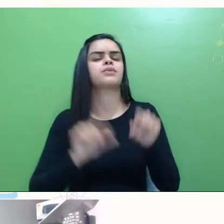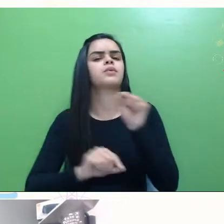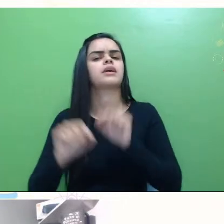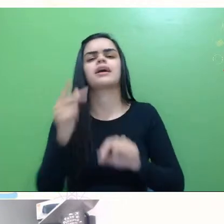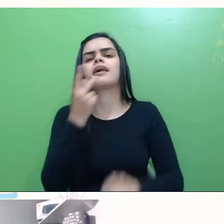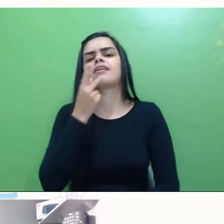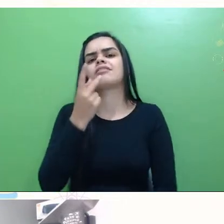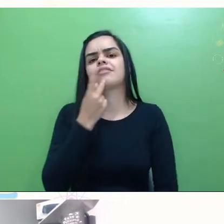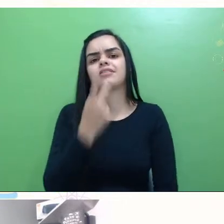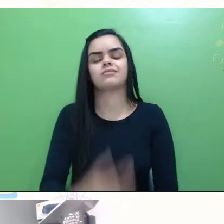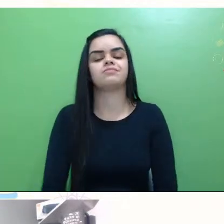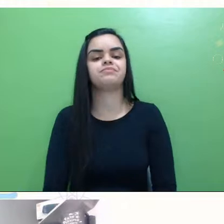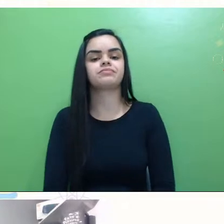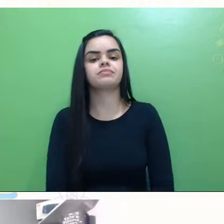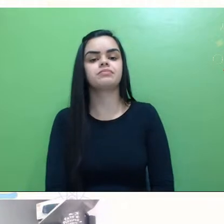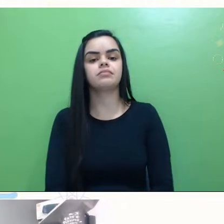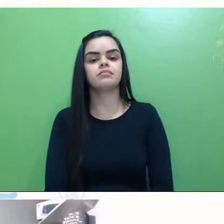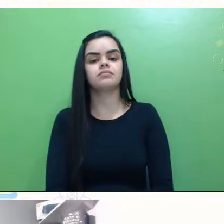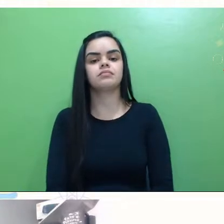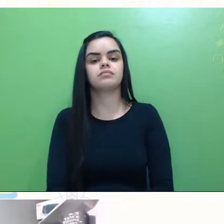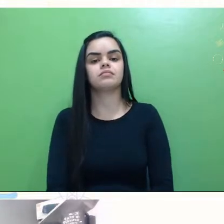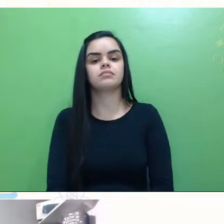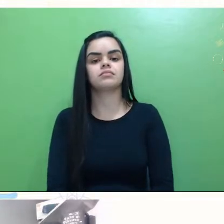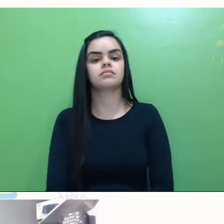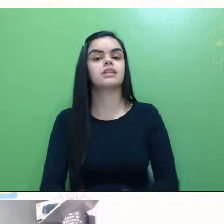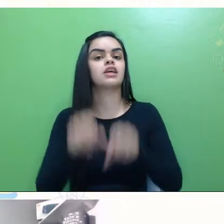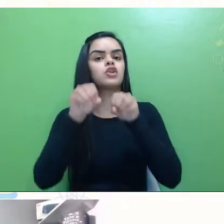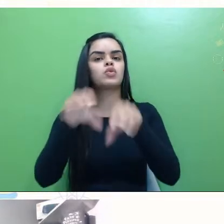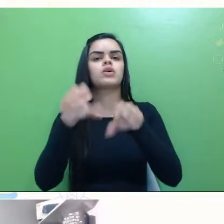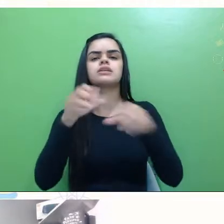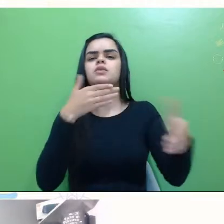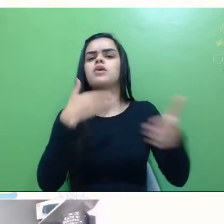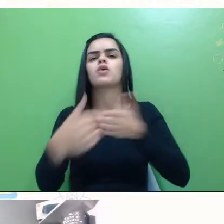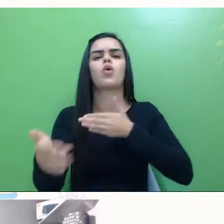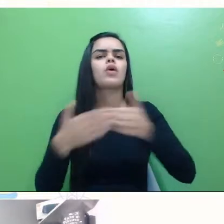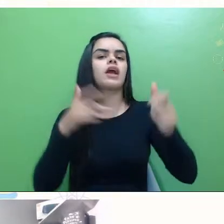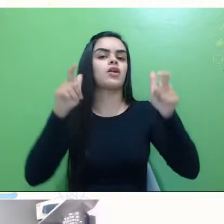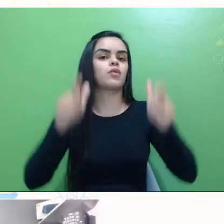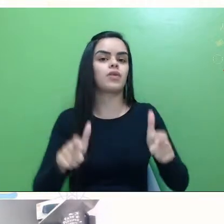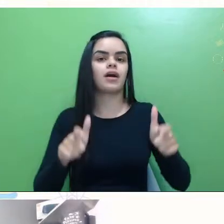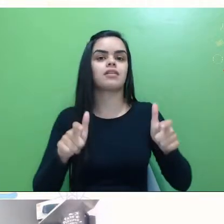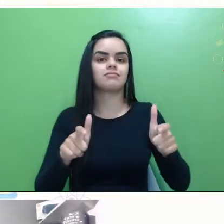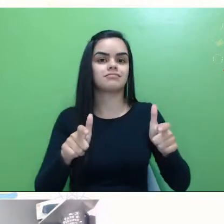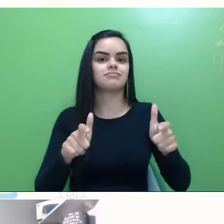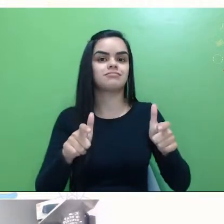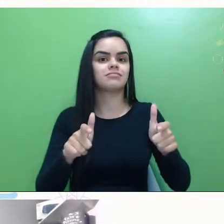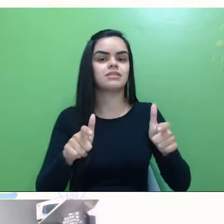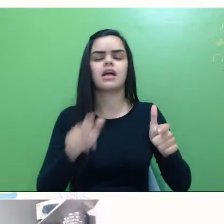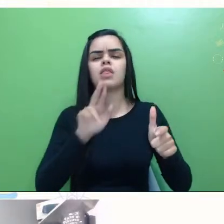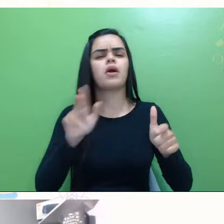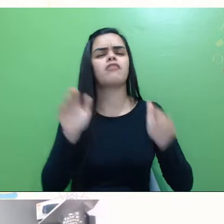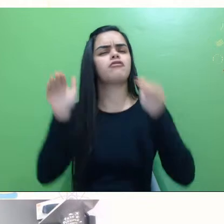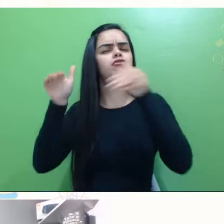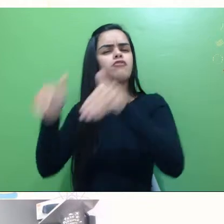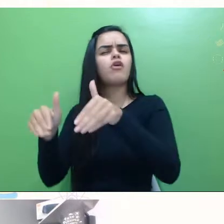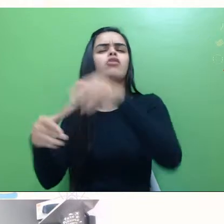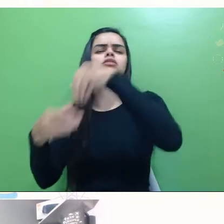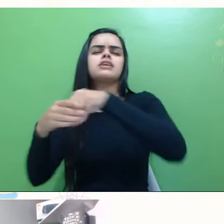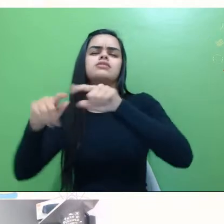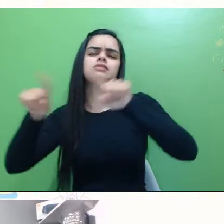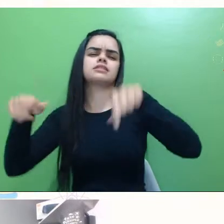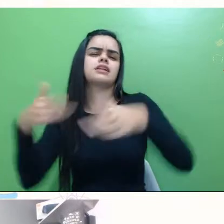que a educação a gente faz em todo lugar, não só em sala de aula. Com um simples celular